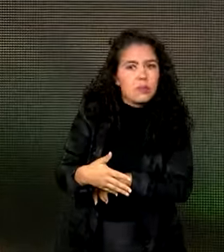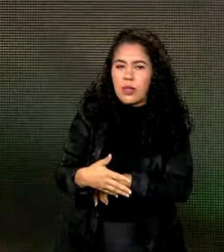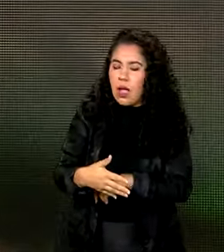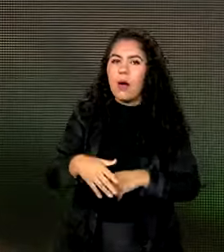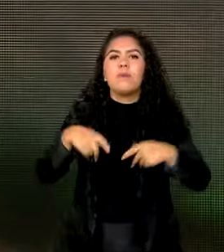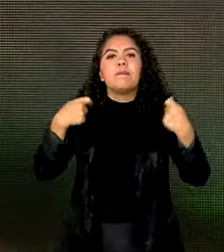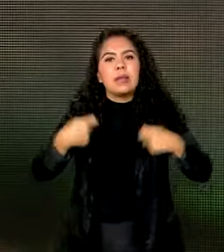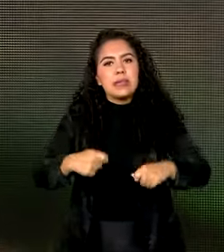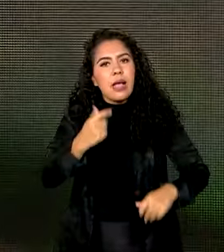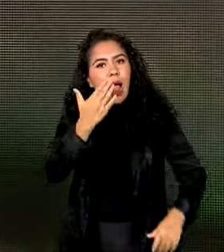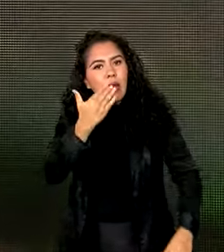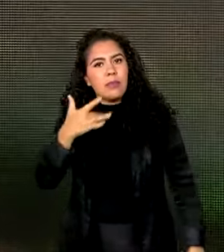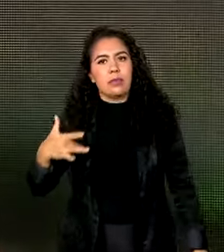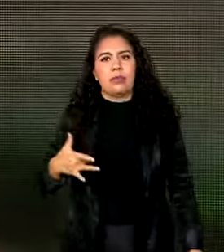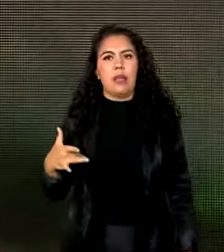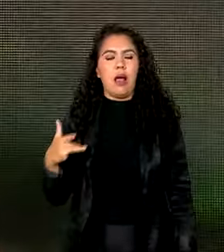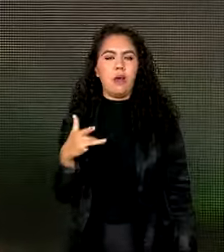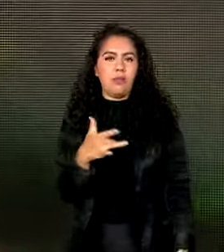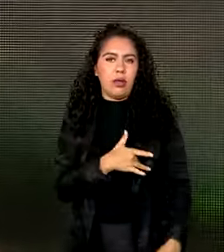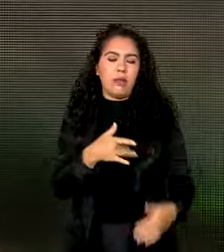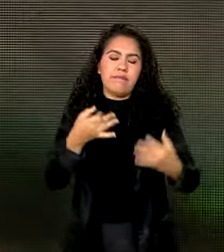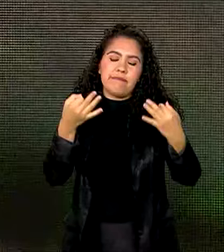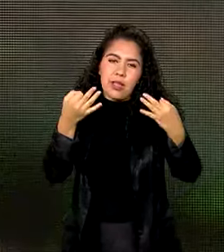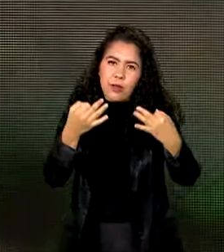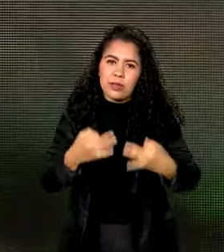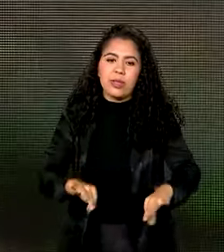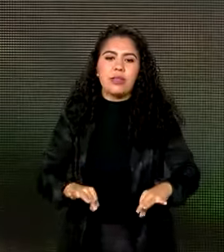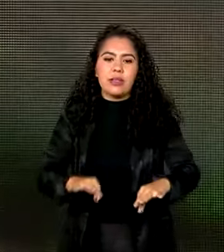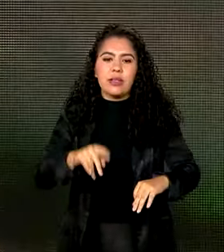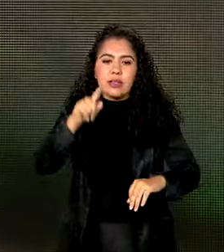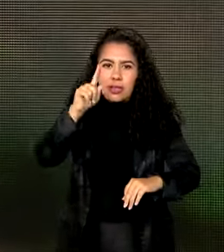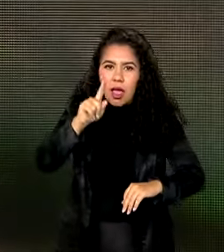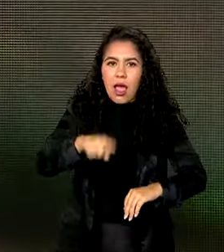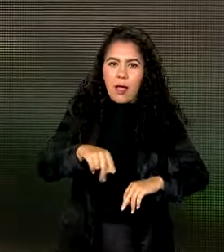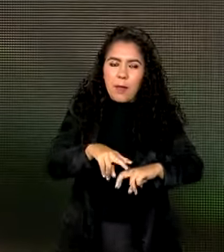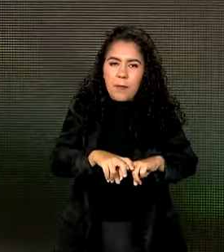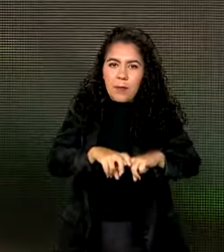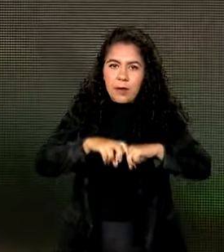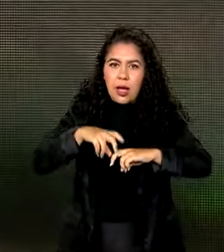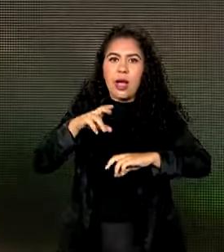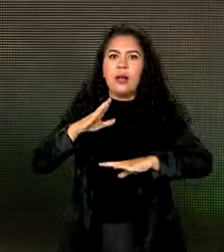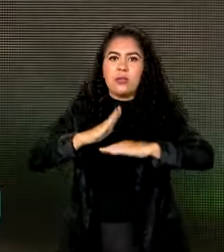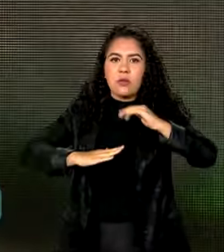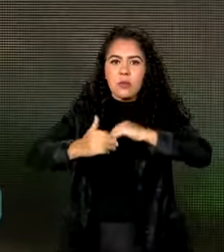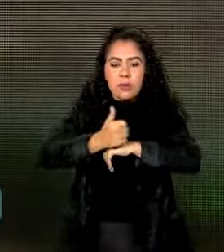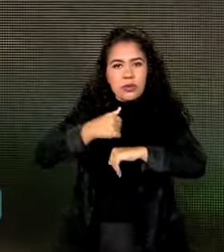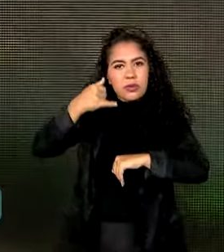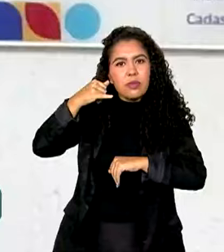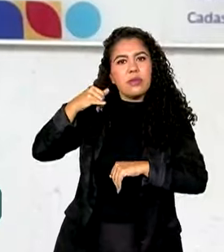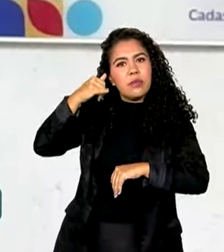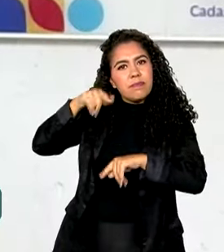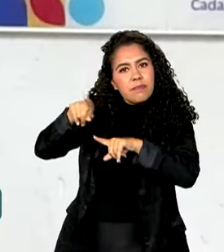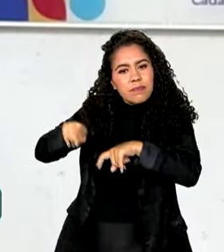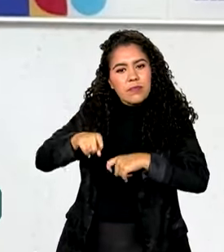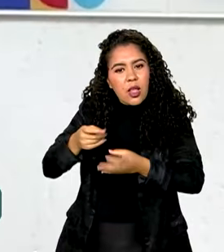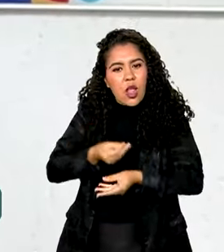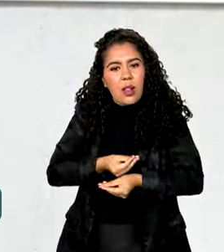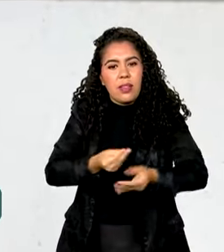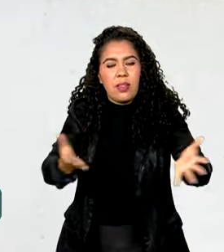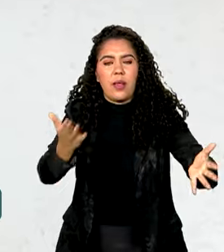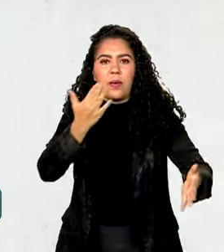alimento saudável. E com certeza são os pequenos que colocam alimento na mesa do povo brasileiro. Nós